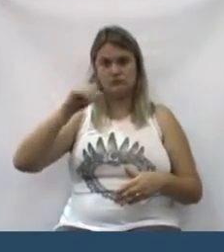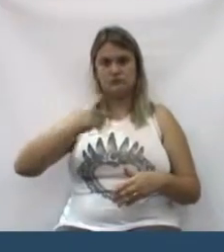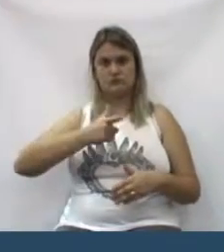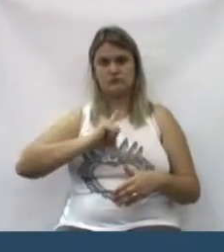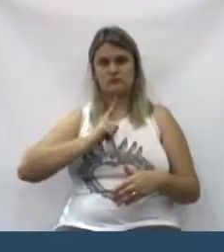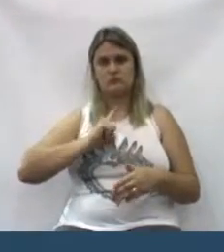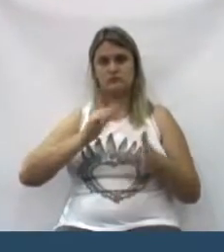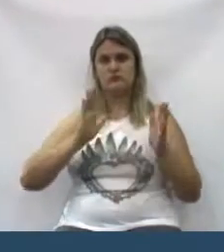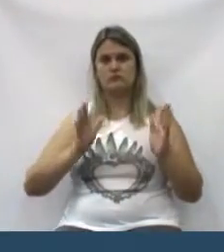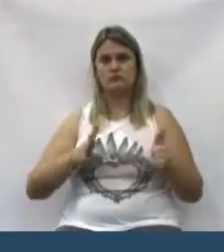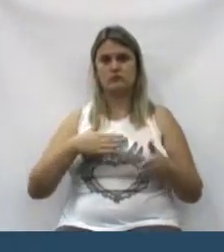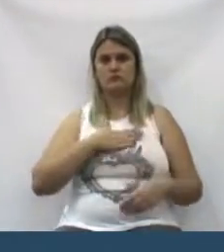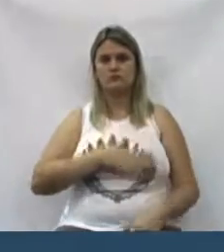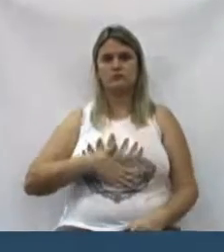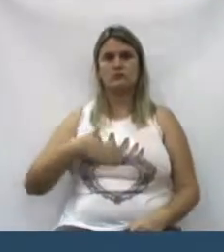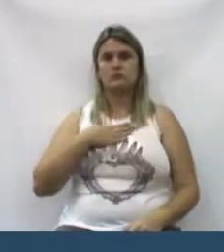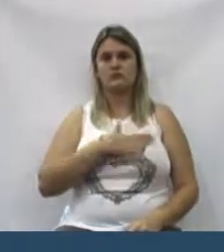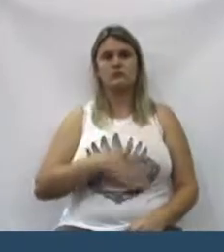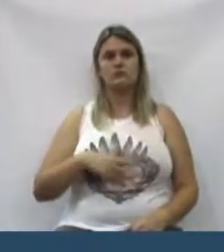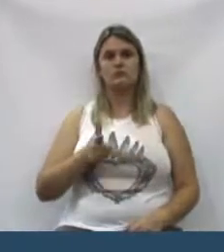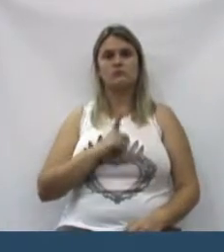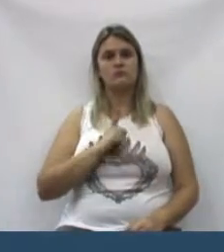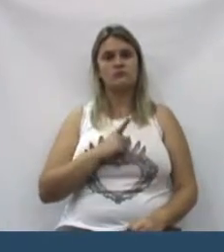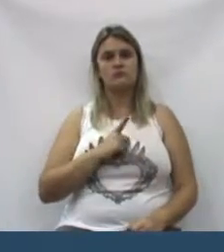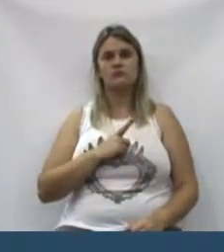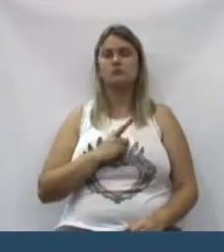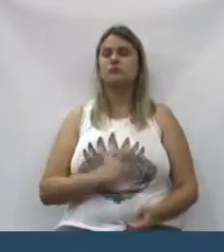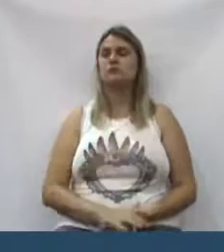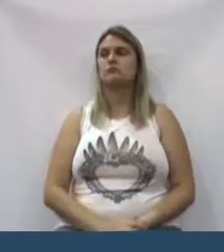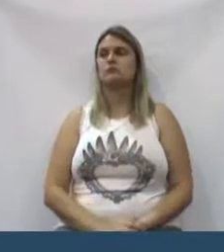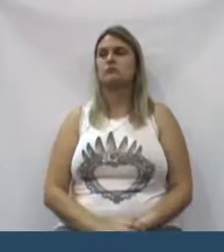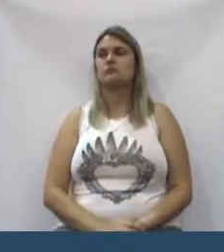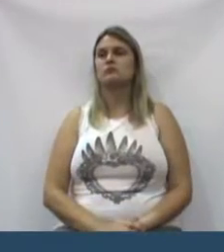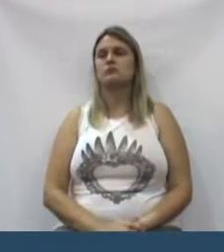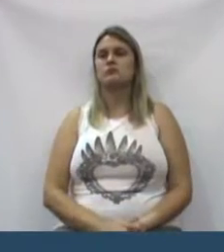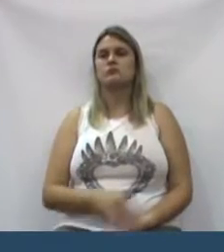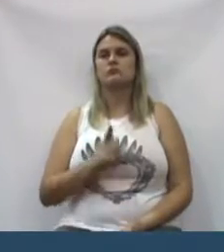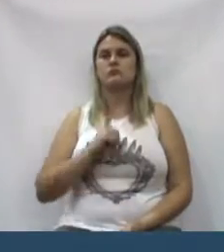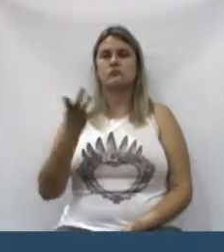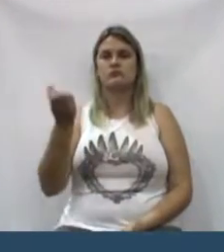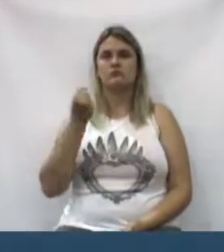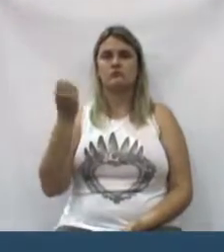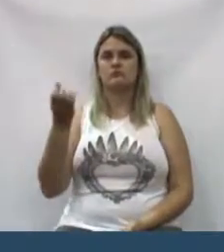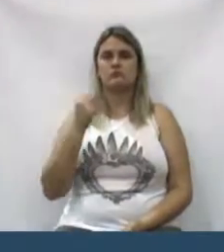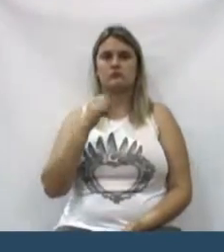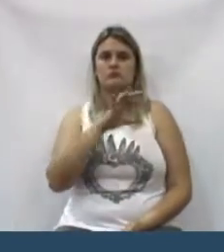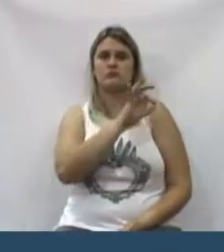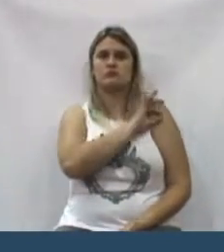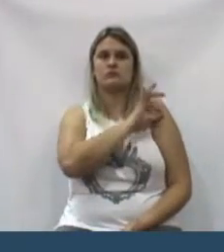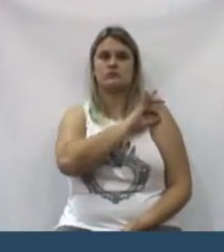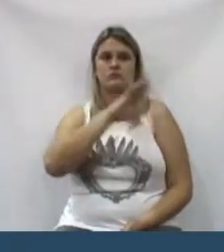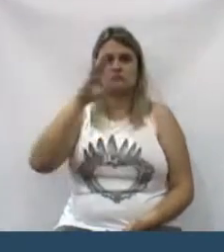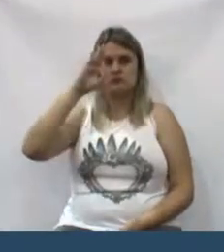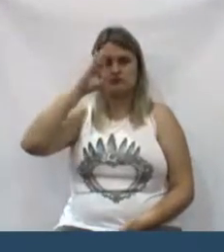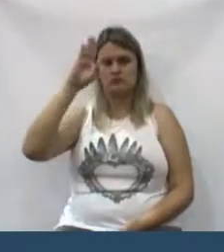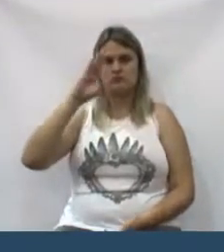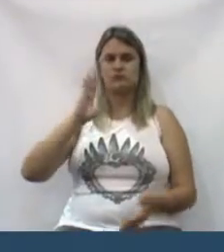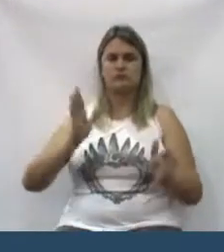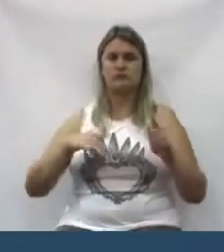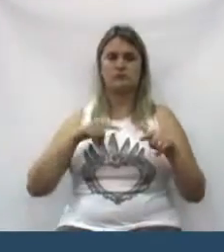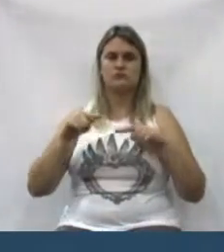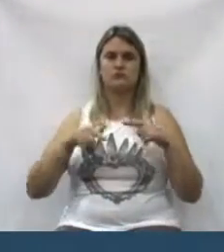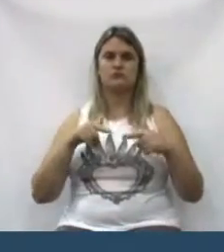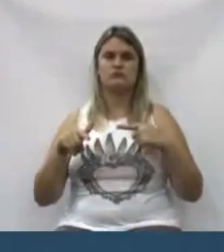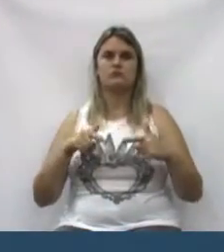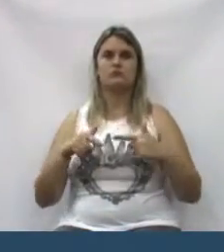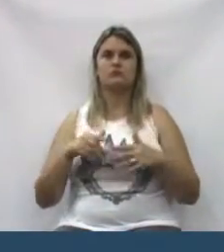Temos hoje aí o prazer, a honra de ter um aposentado da Polícia Militar, que prestou serviço